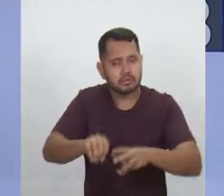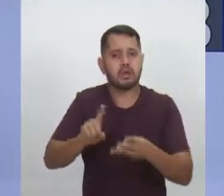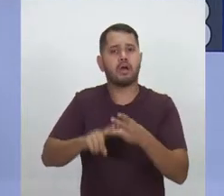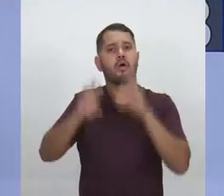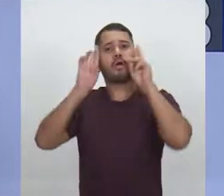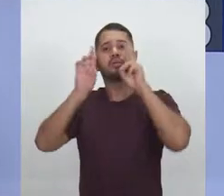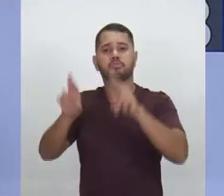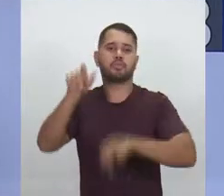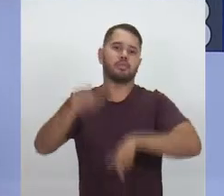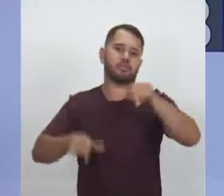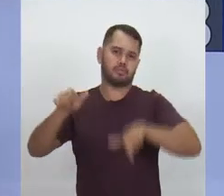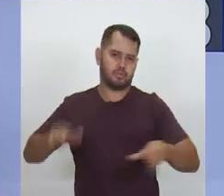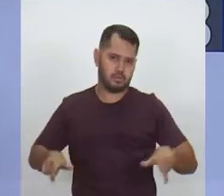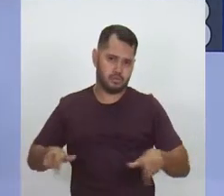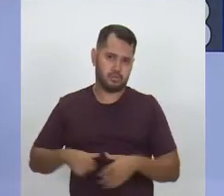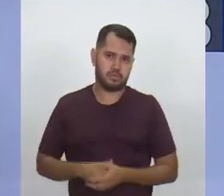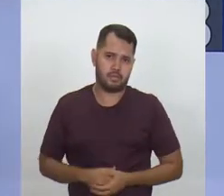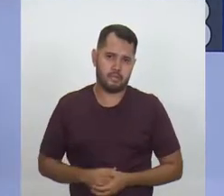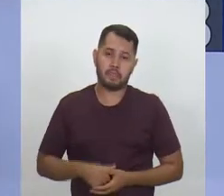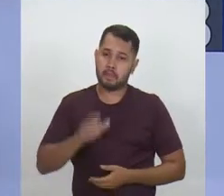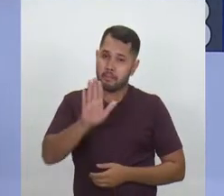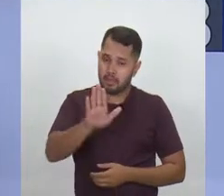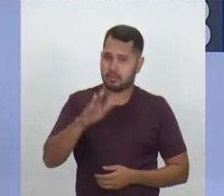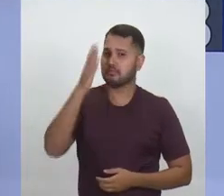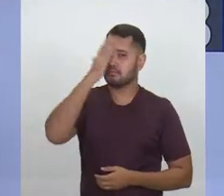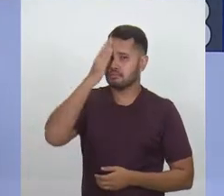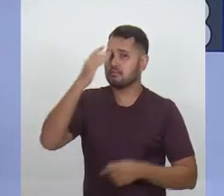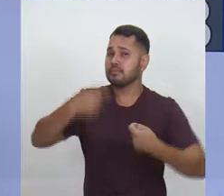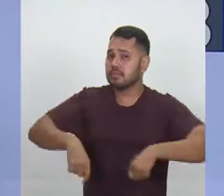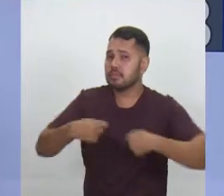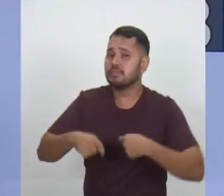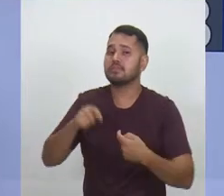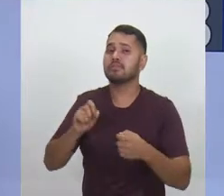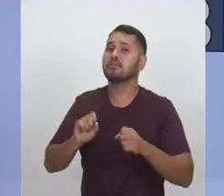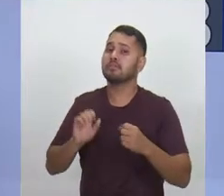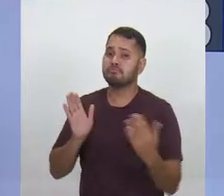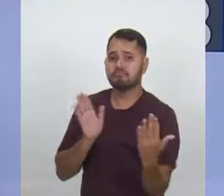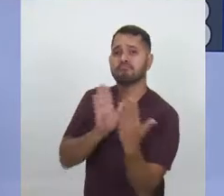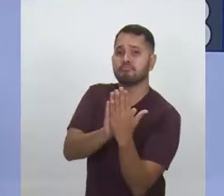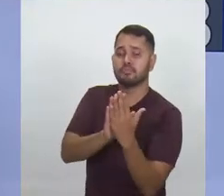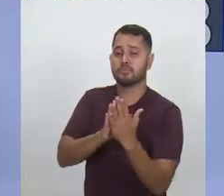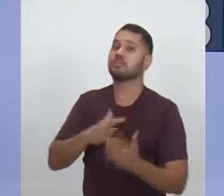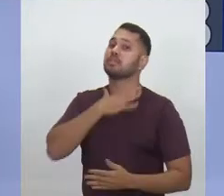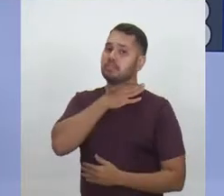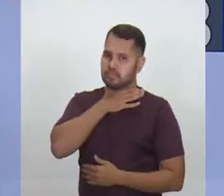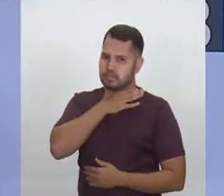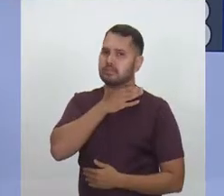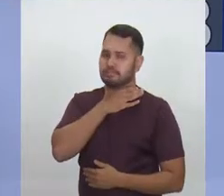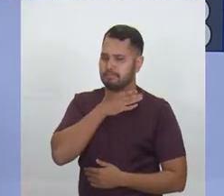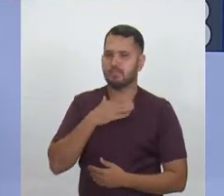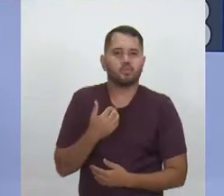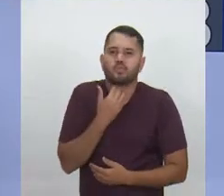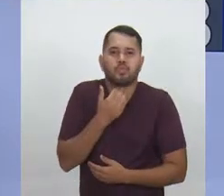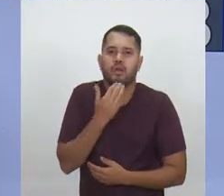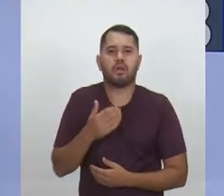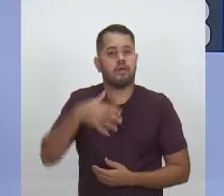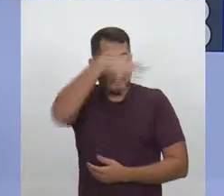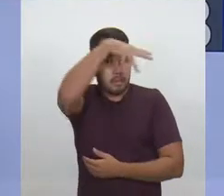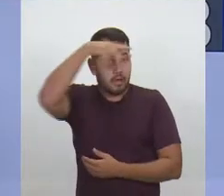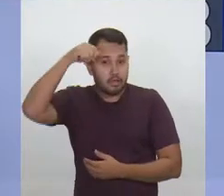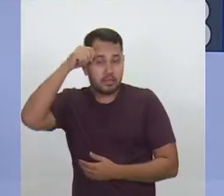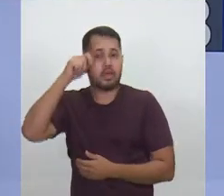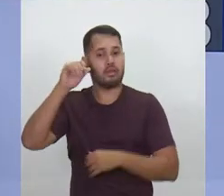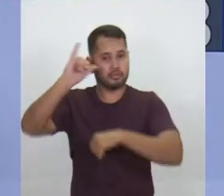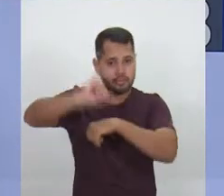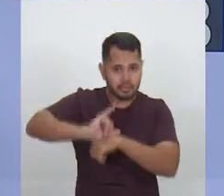respeito às pessoas. Mas nós precisamos enfrentar essa crise que está aí. Não dá para Manaus ser uma